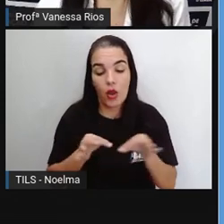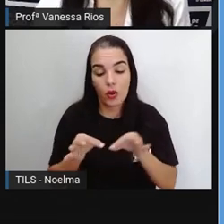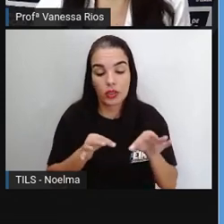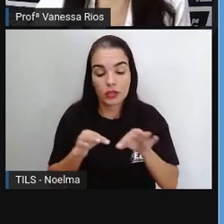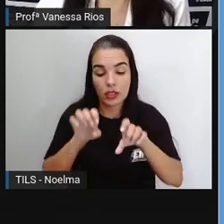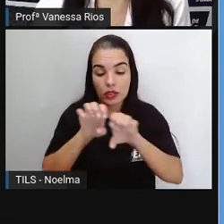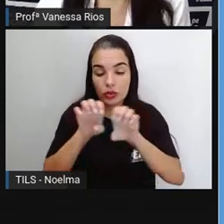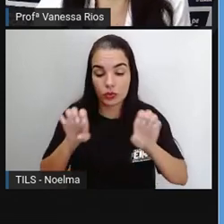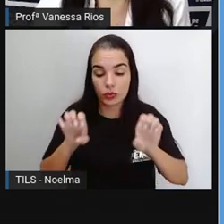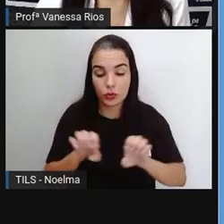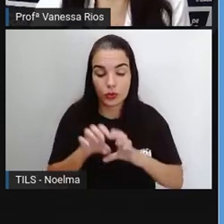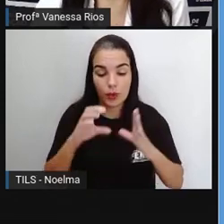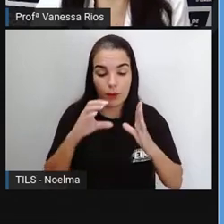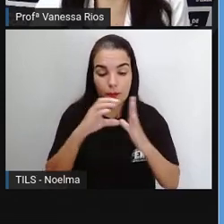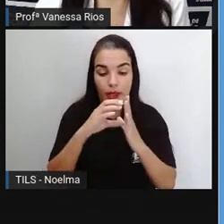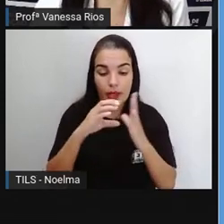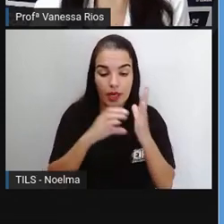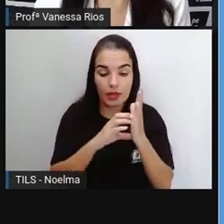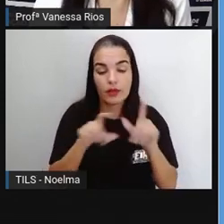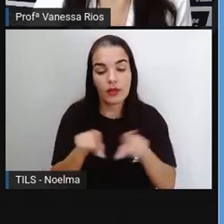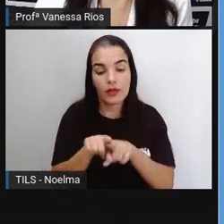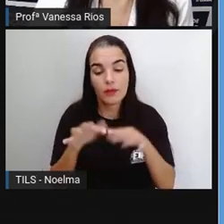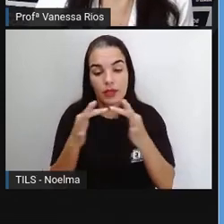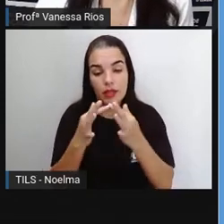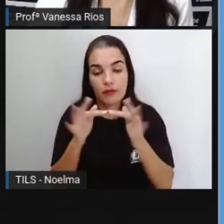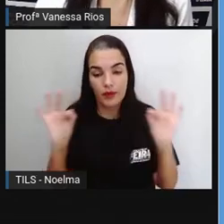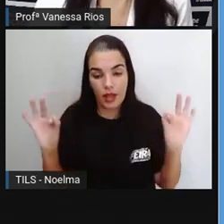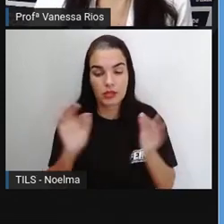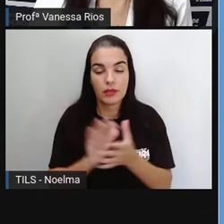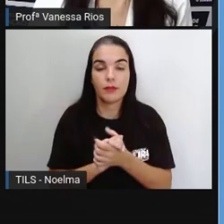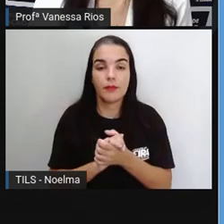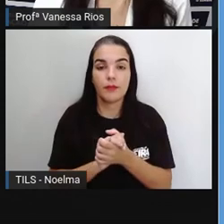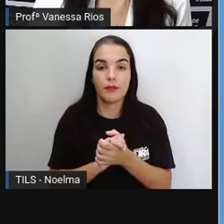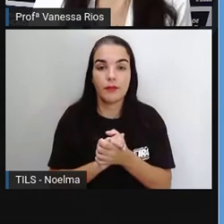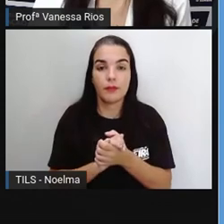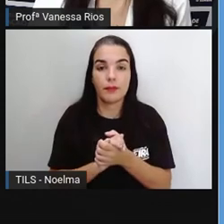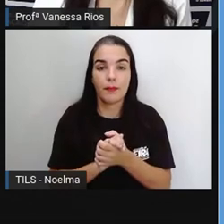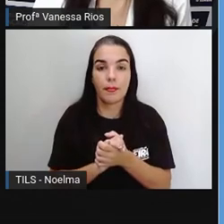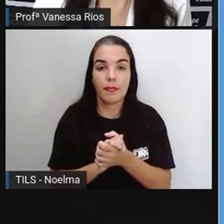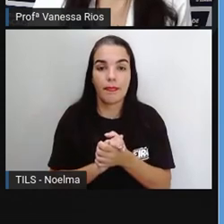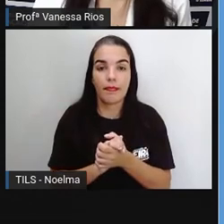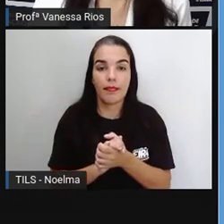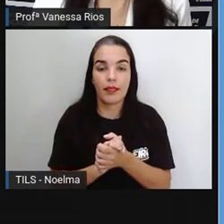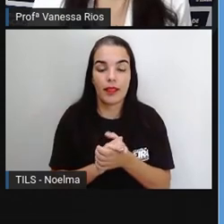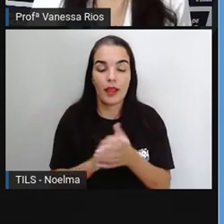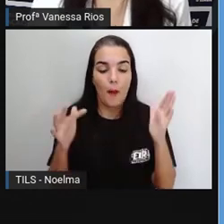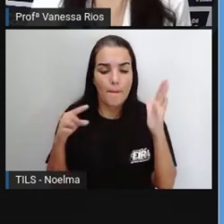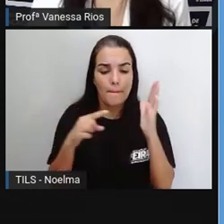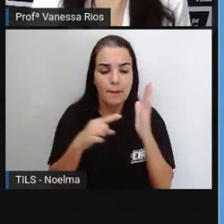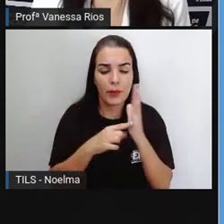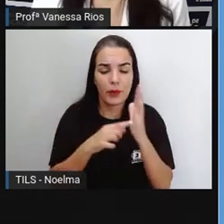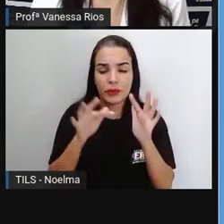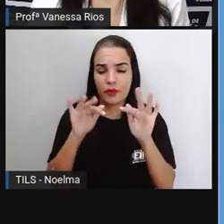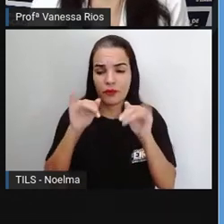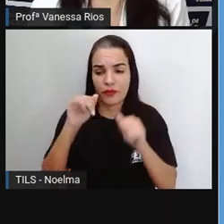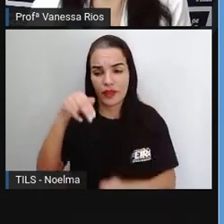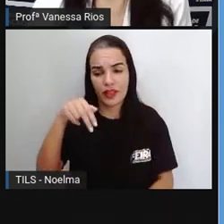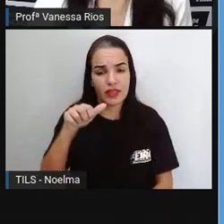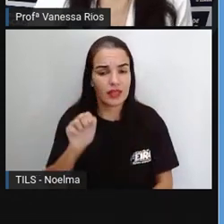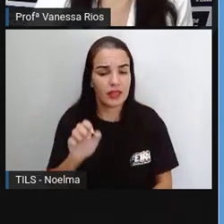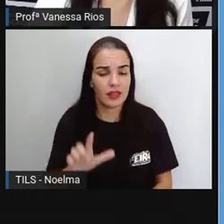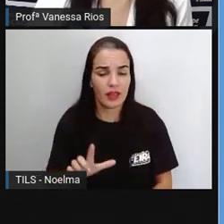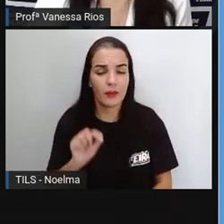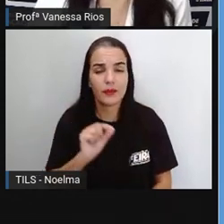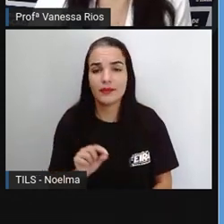aí dos parágrafos e também das formas o ponto final tem a intenção aí de concluir uma ideia